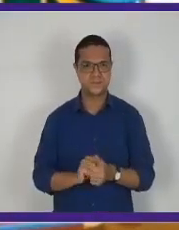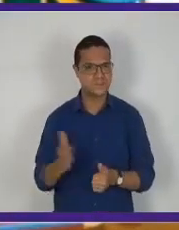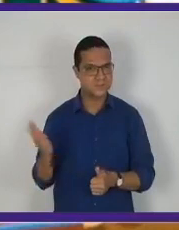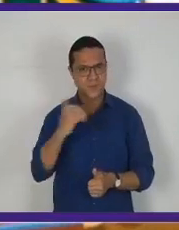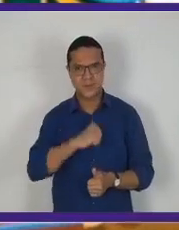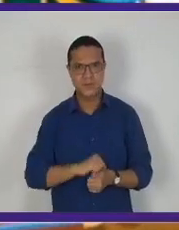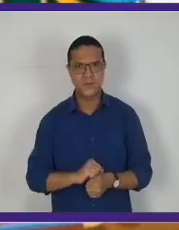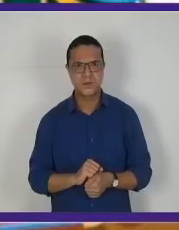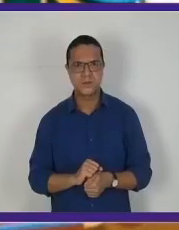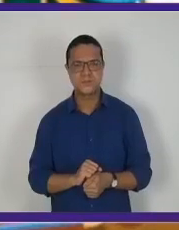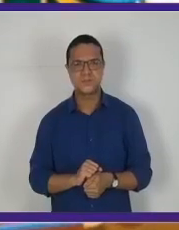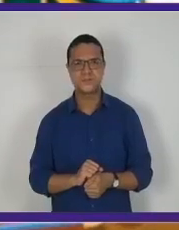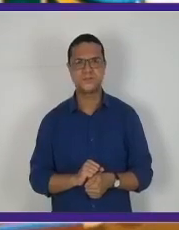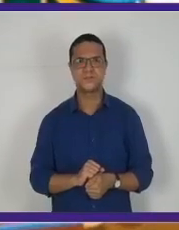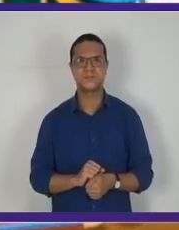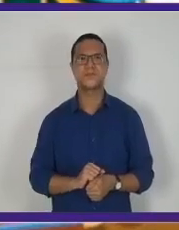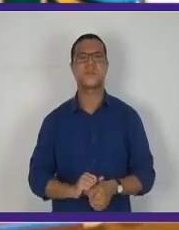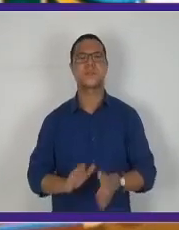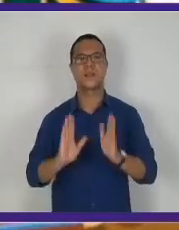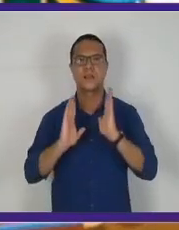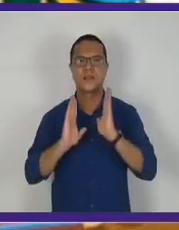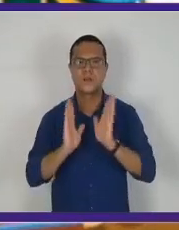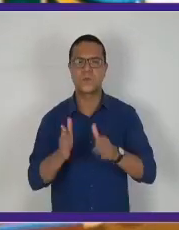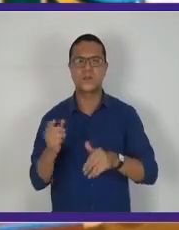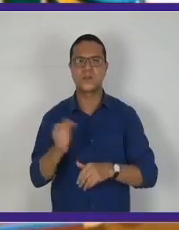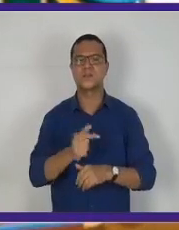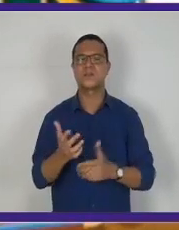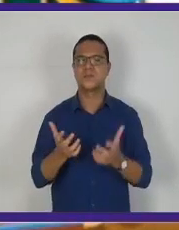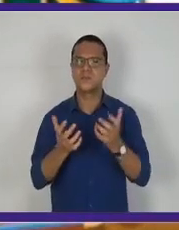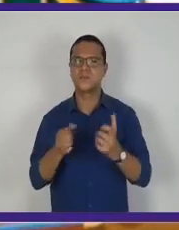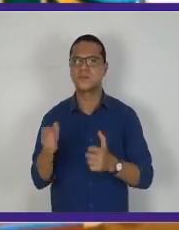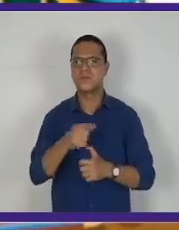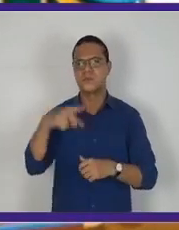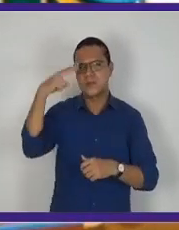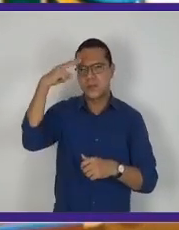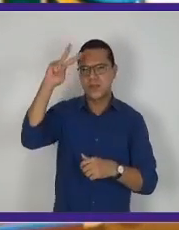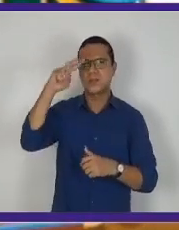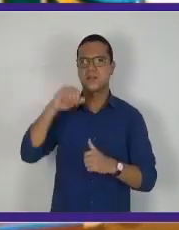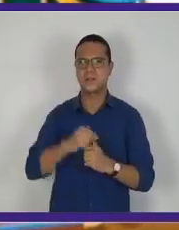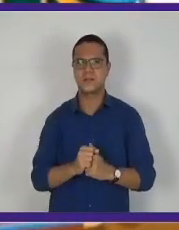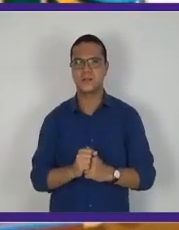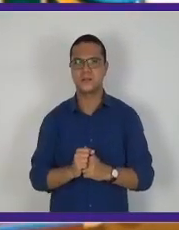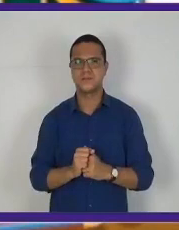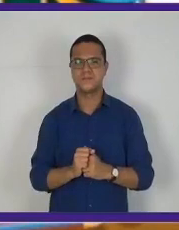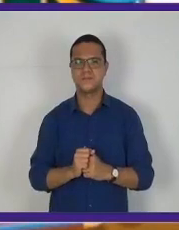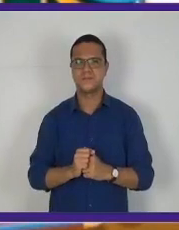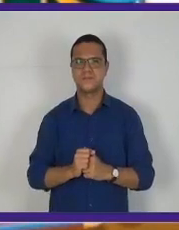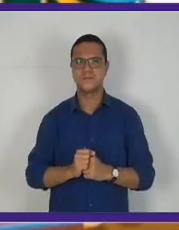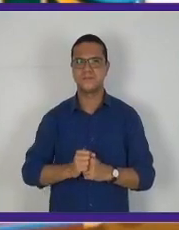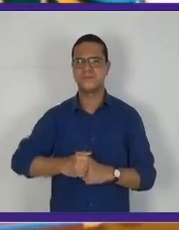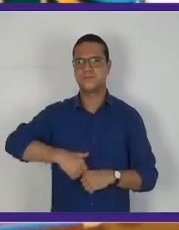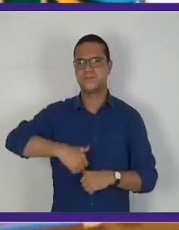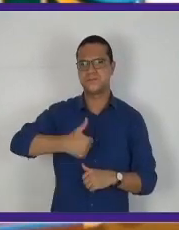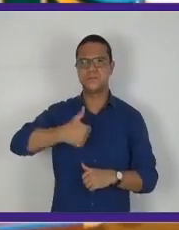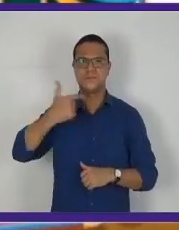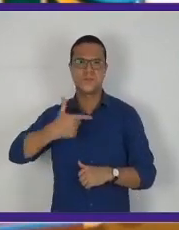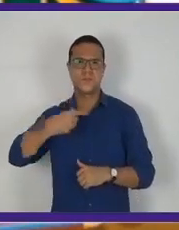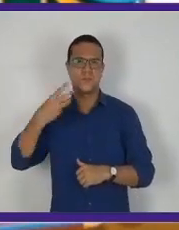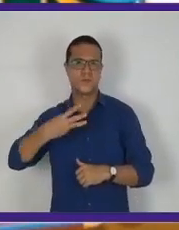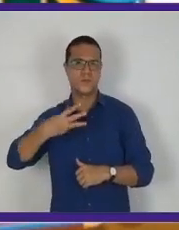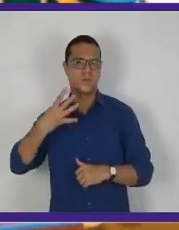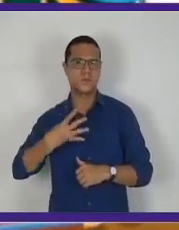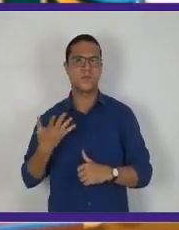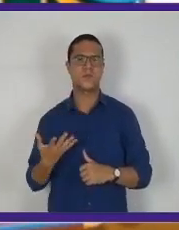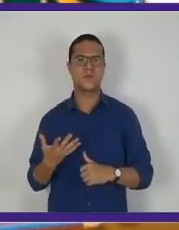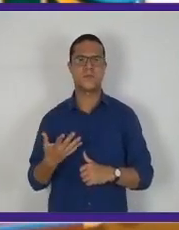Oi? Vamos, meus amores. Agora essa eu quero que vocês lembrem. Ordem. Ordem.